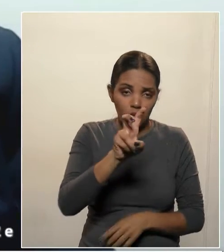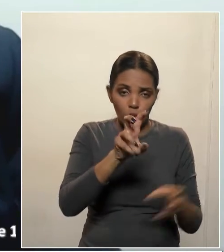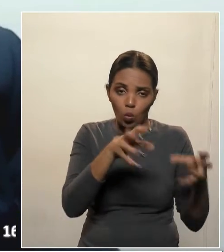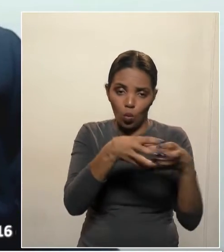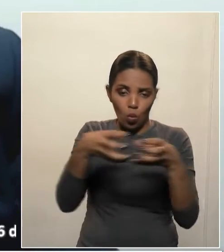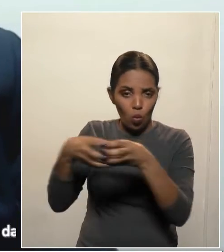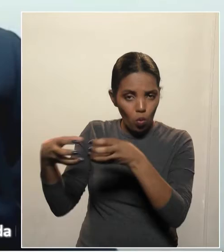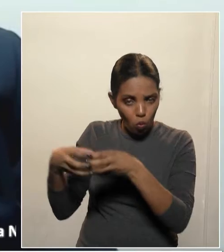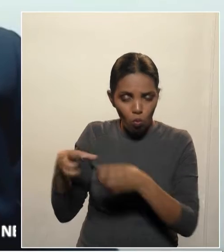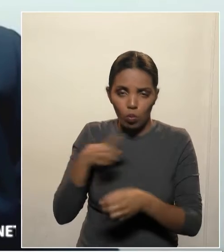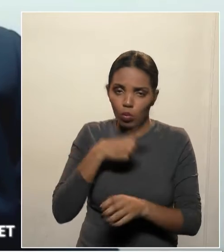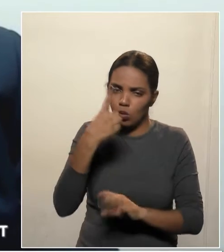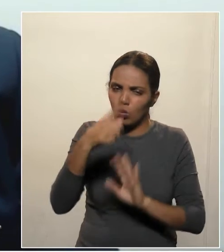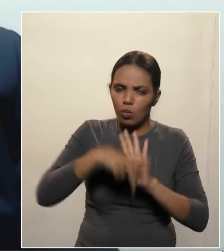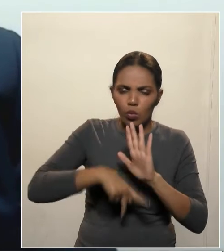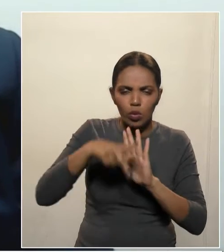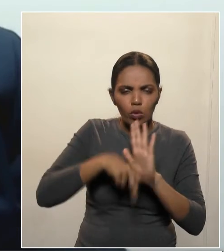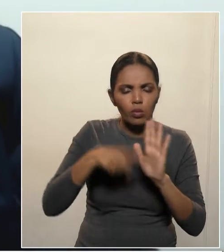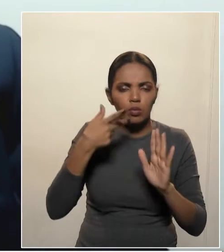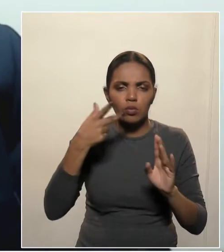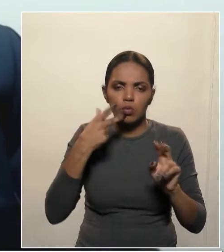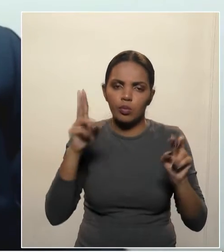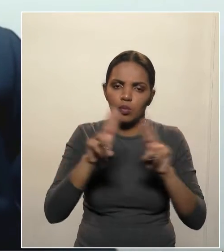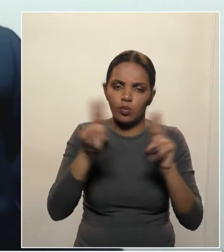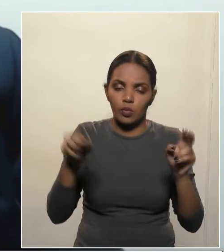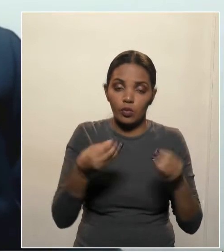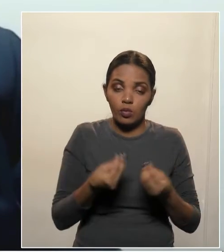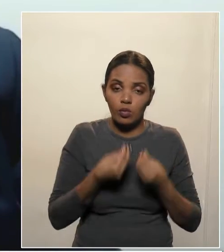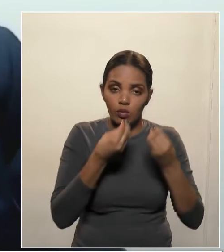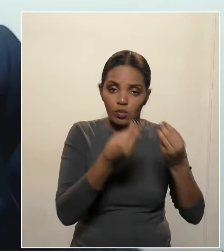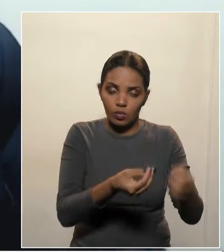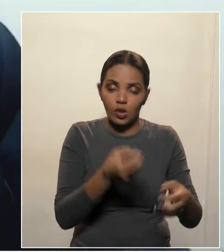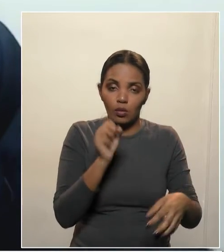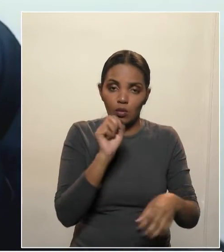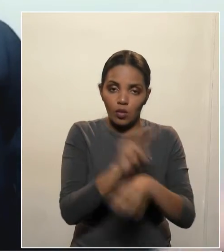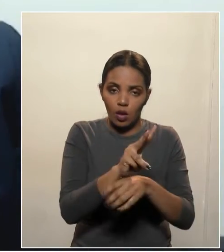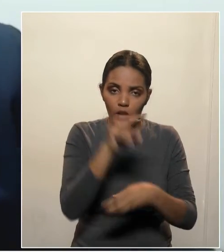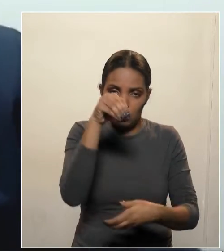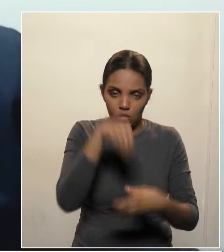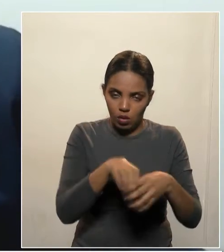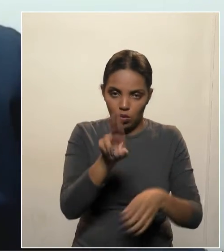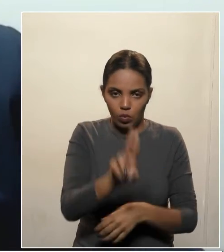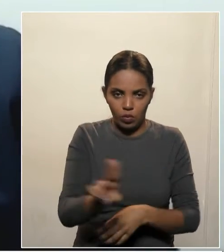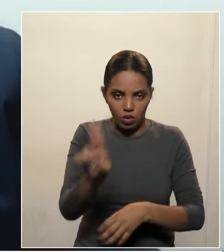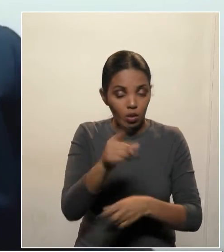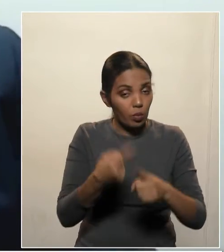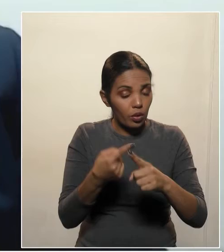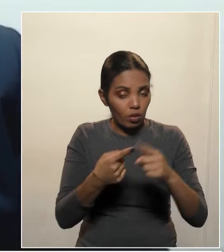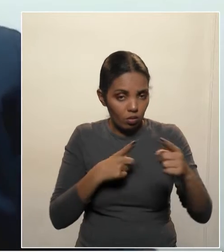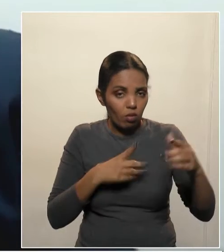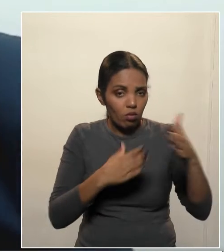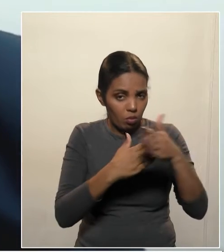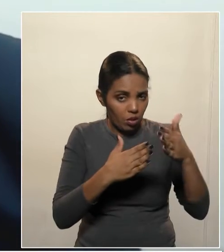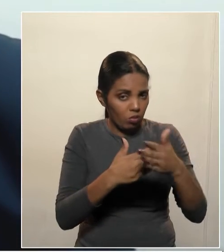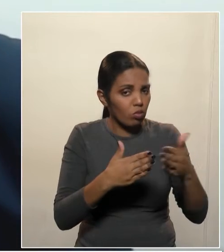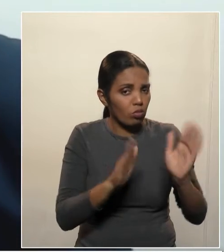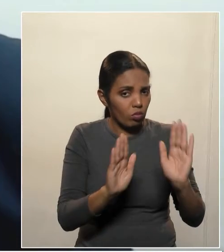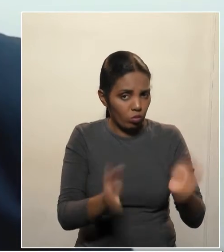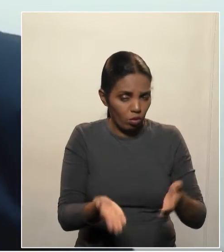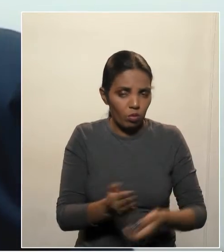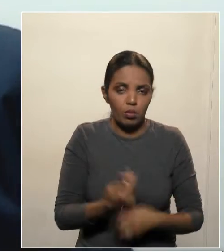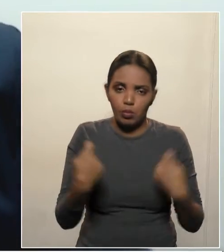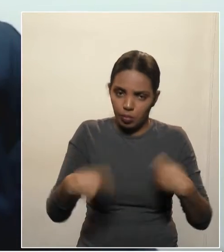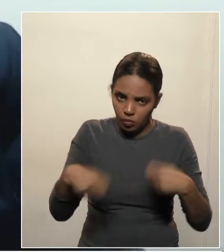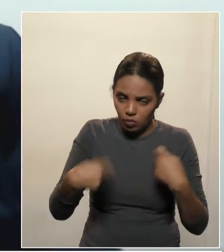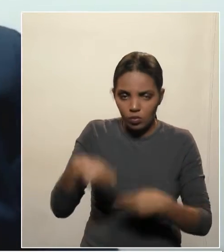nós temos um projeto que visa oferecer cargos para as nossas universidades, que estão nos limites, no limite e nós vamos precisar votar esse